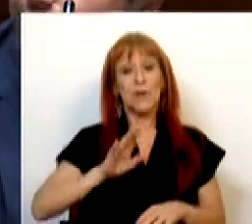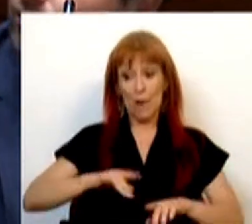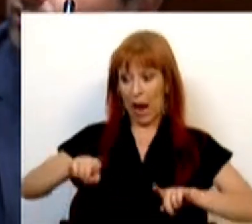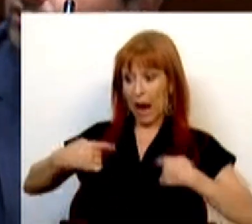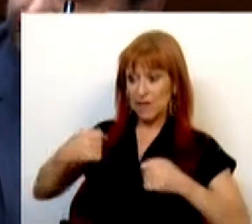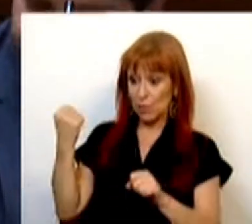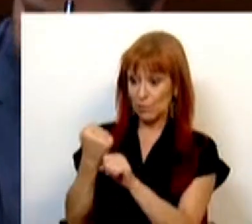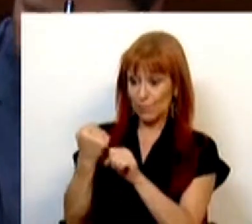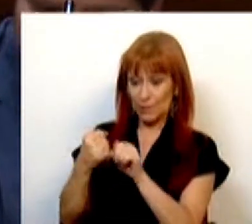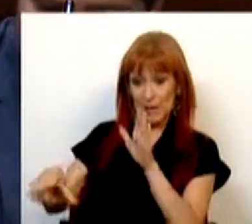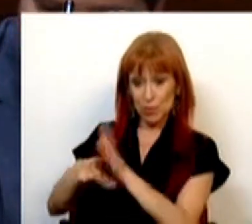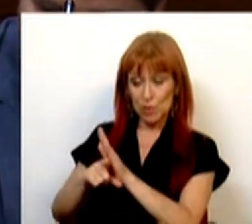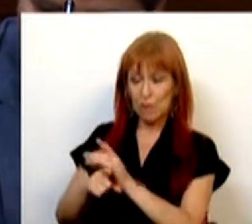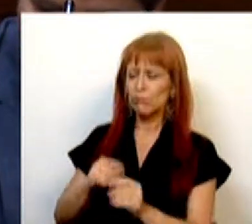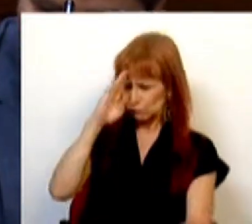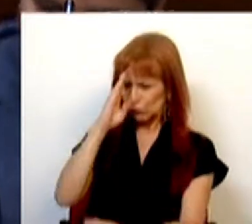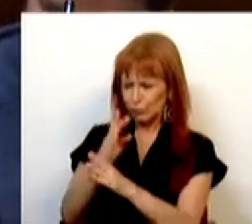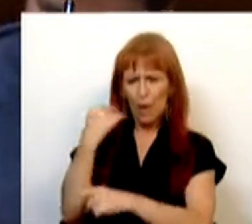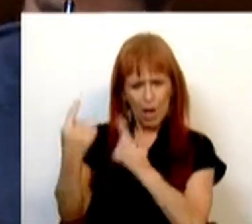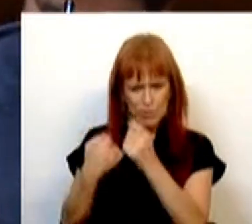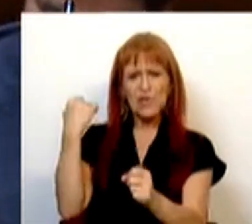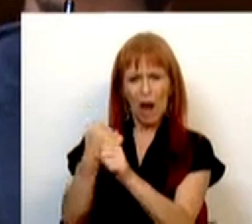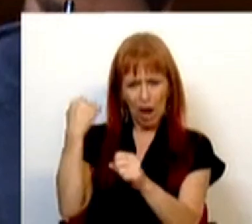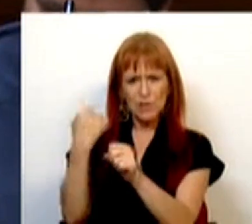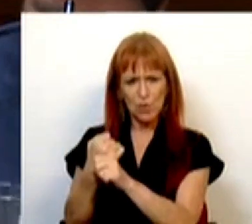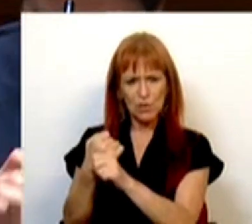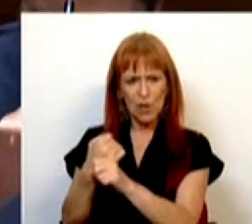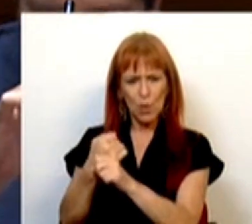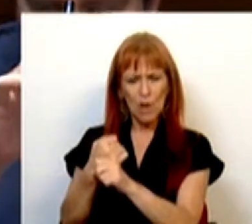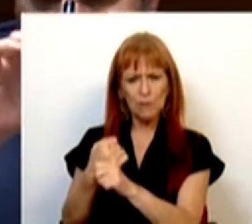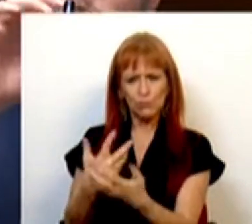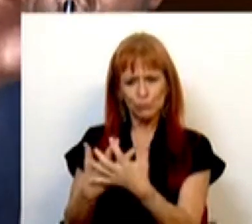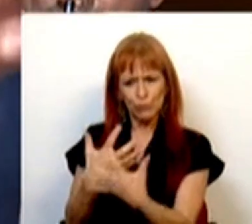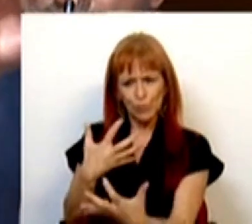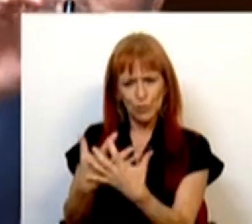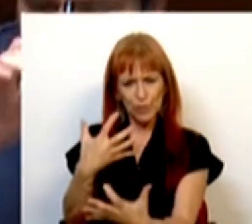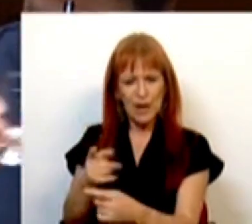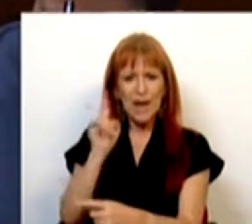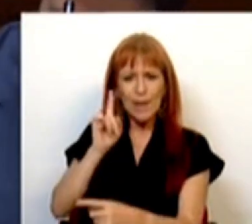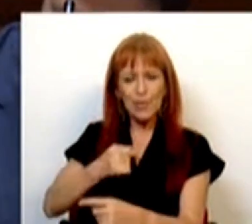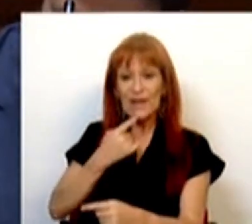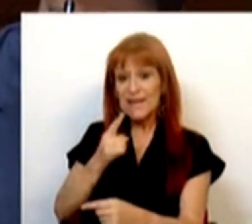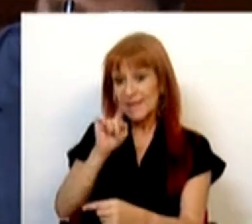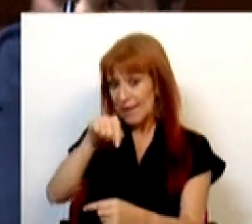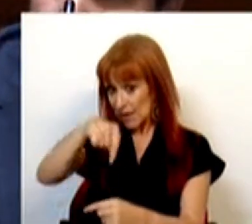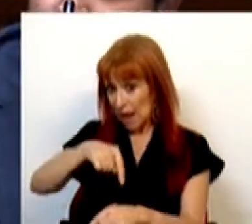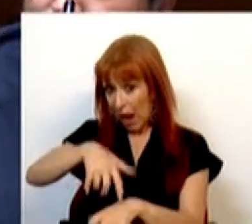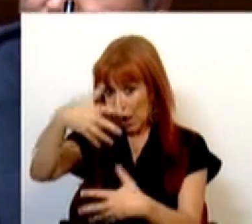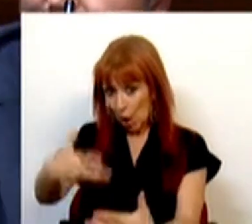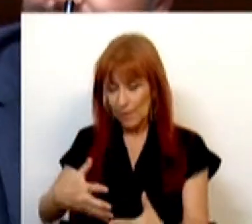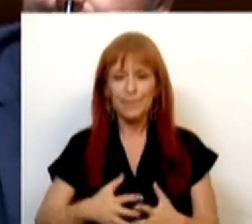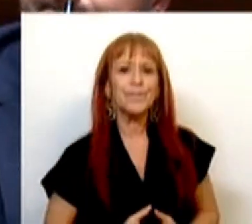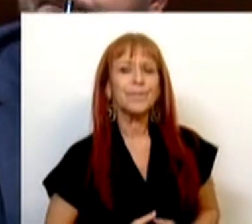ação legislativa tem empreendido algumas ações que são de salientar e que é importante a referir neste momento.